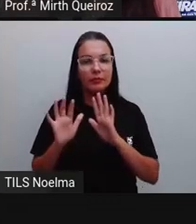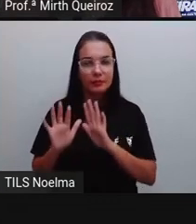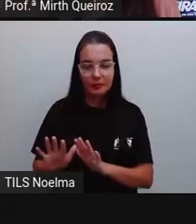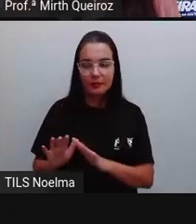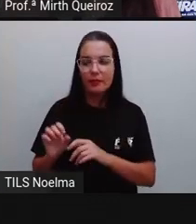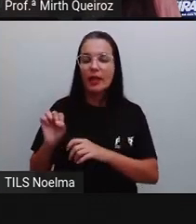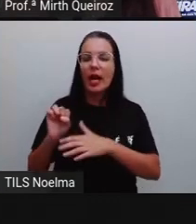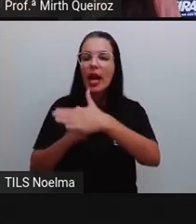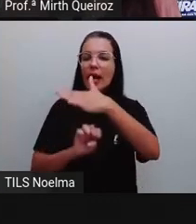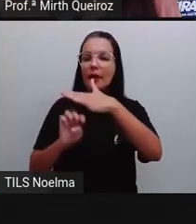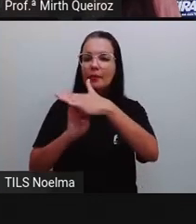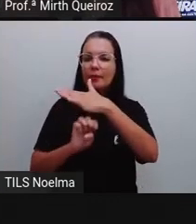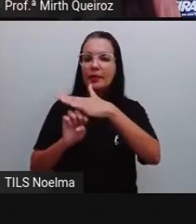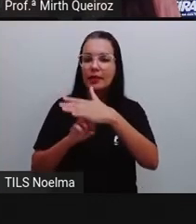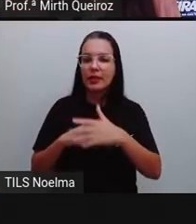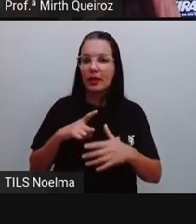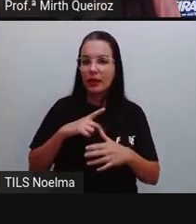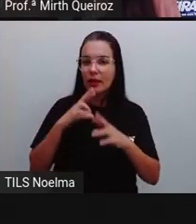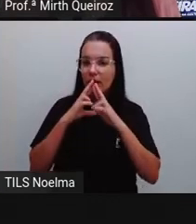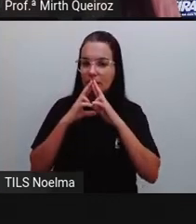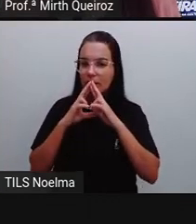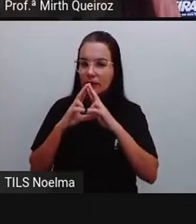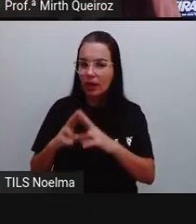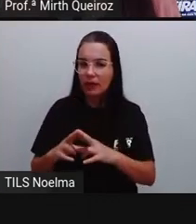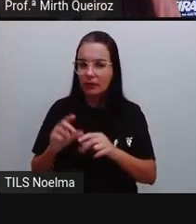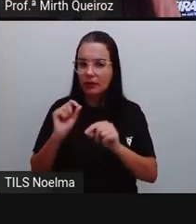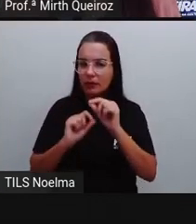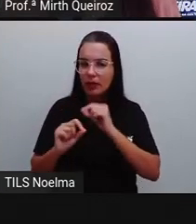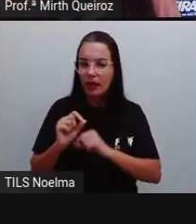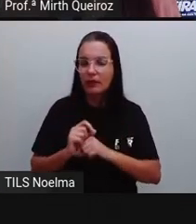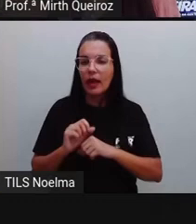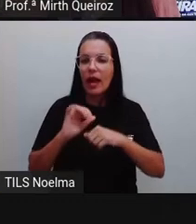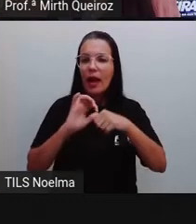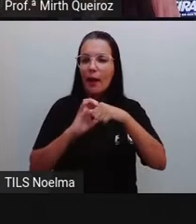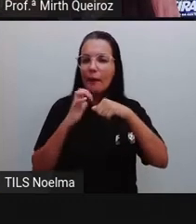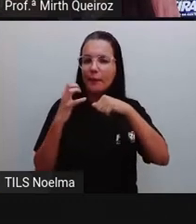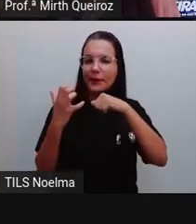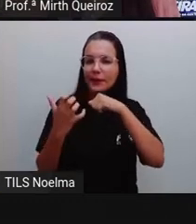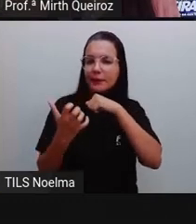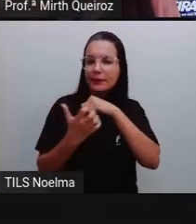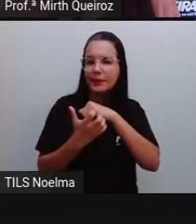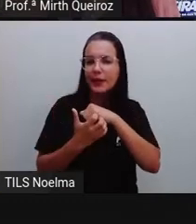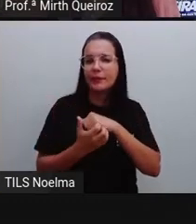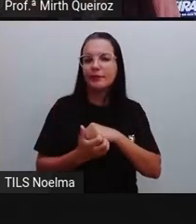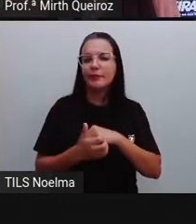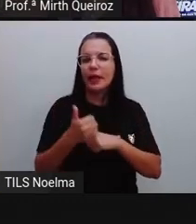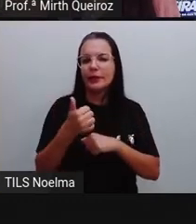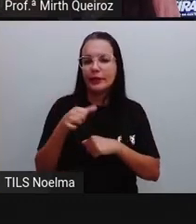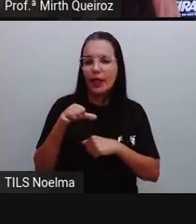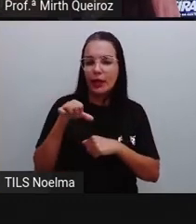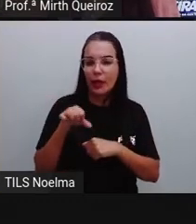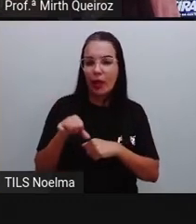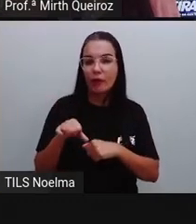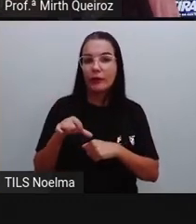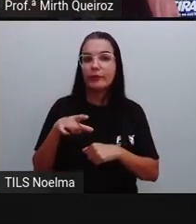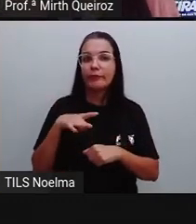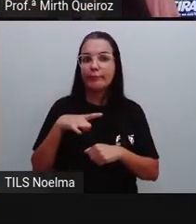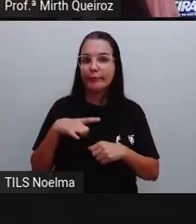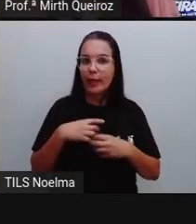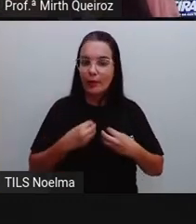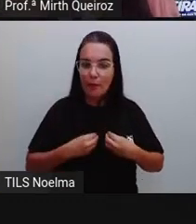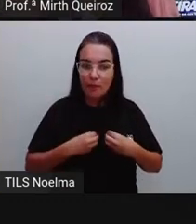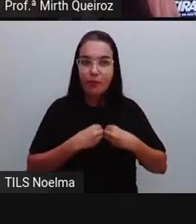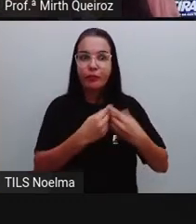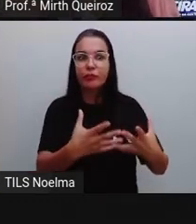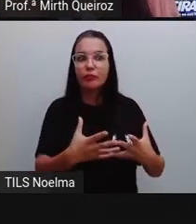os resultados sugerem que a pandemia de Covid-19 impulsionou muito o aumento do tempo dos usuários nos softwares,